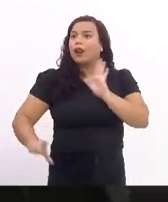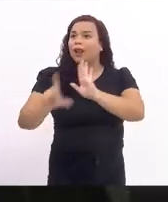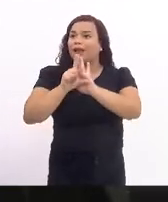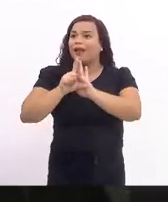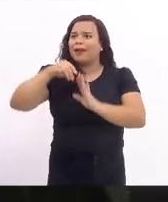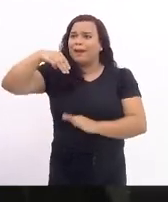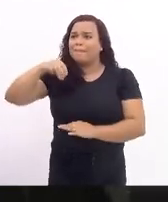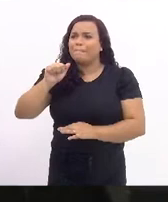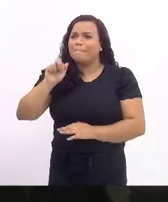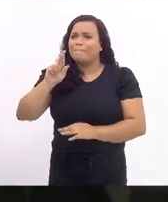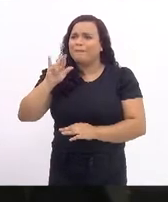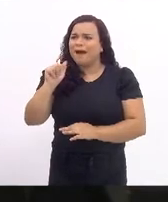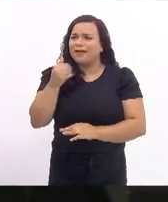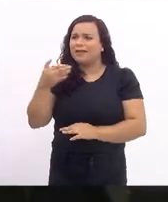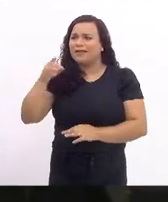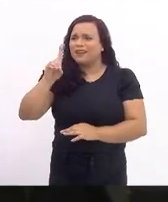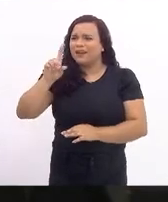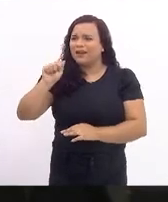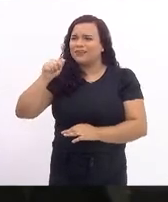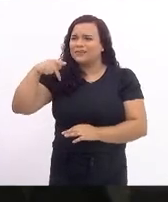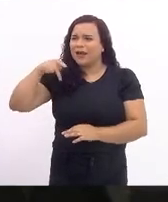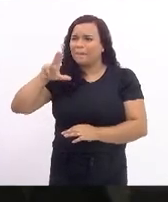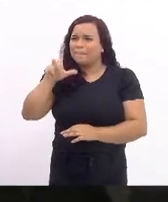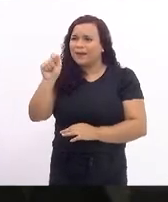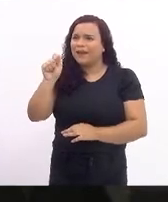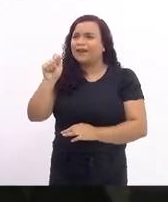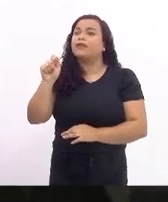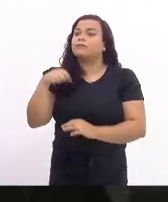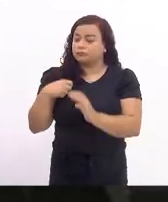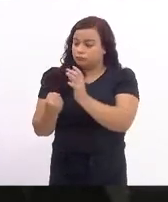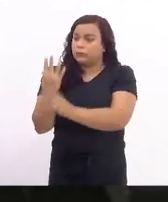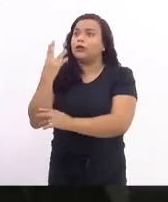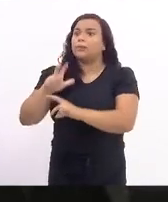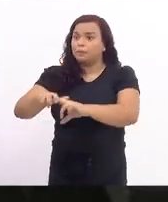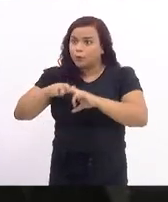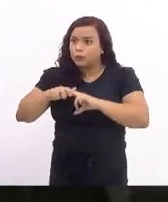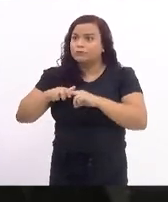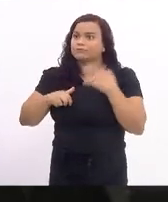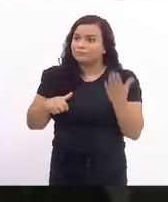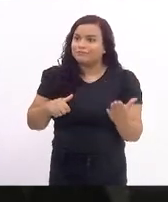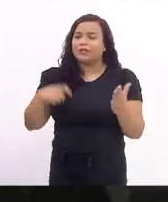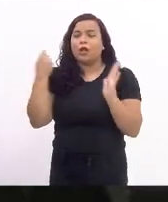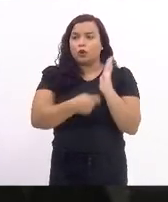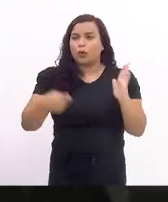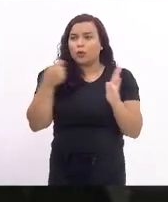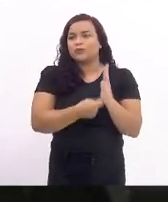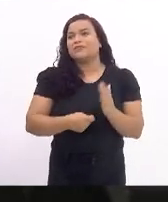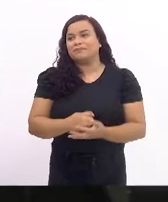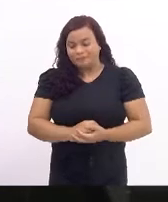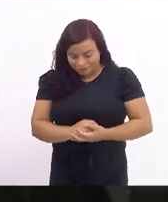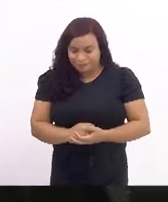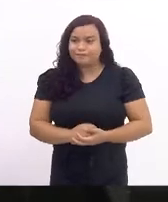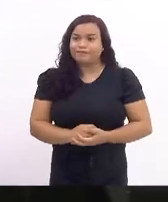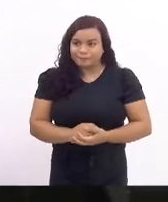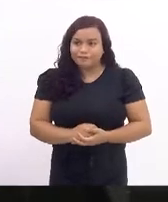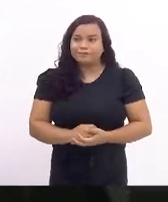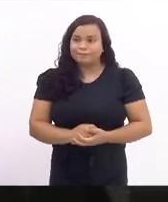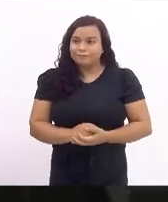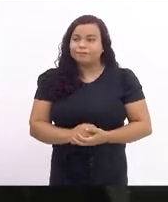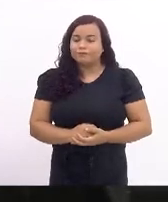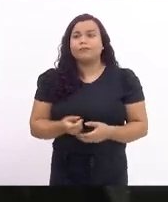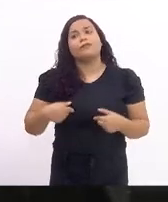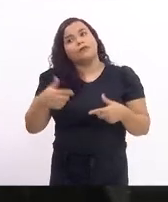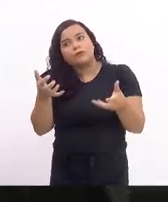Penha nasceu exatamente também fruto dessa luta. Então, eu queria fazer